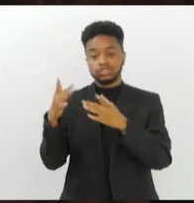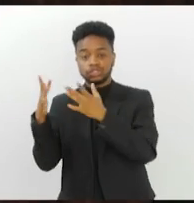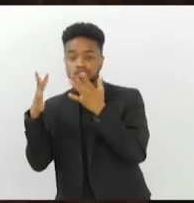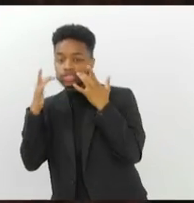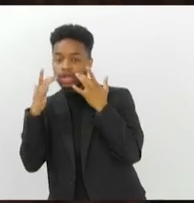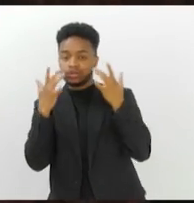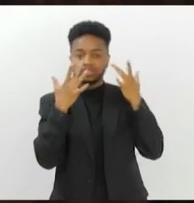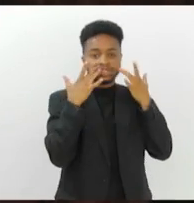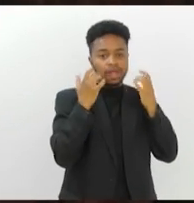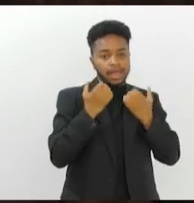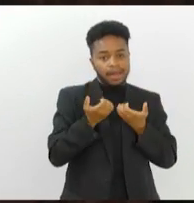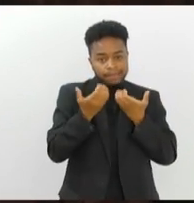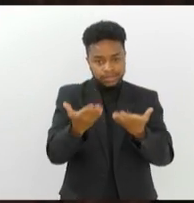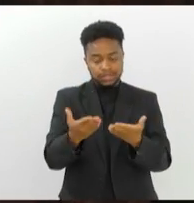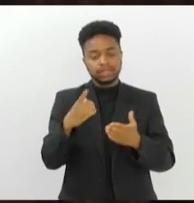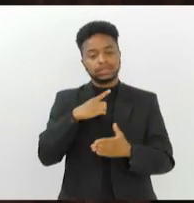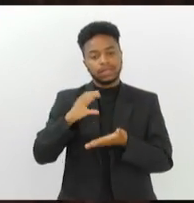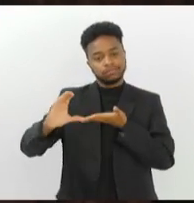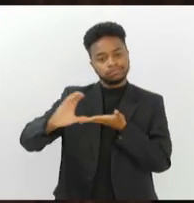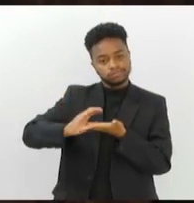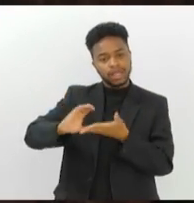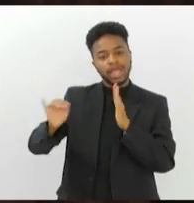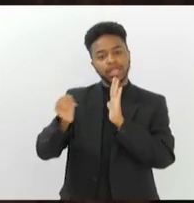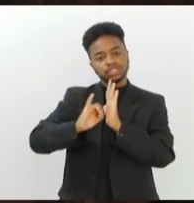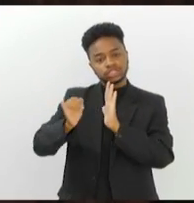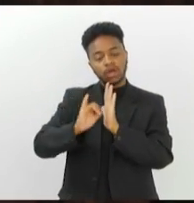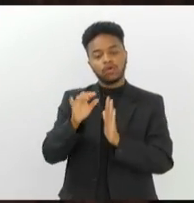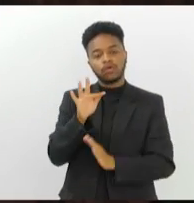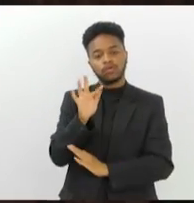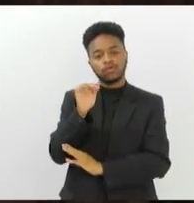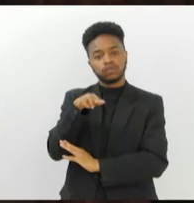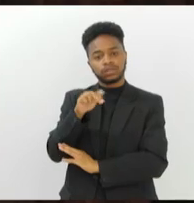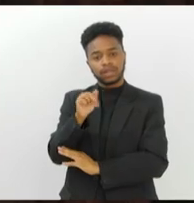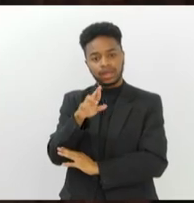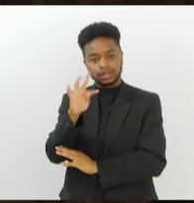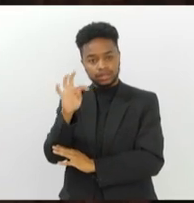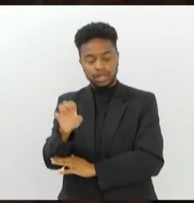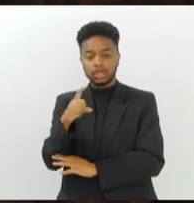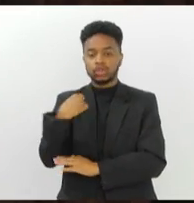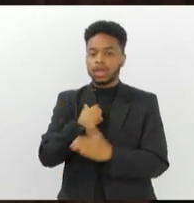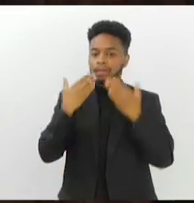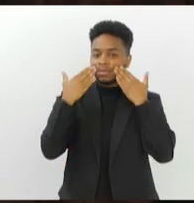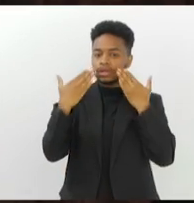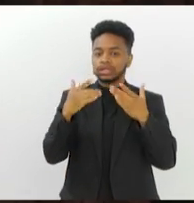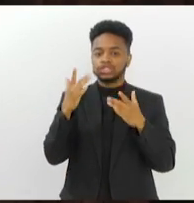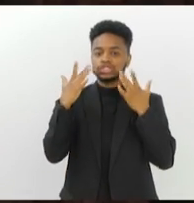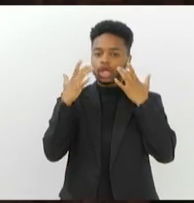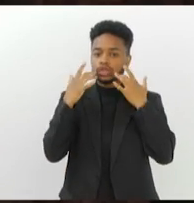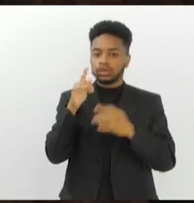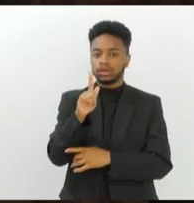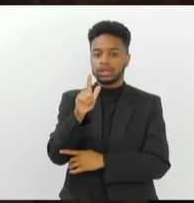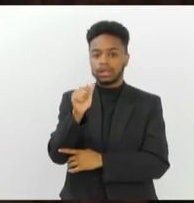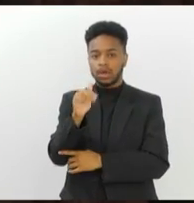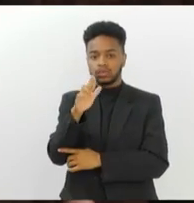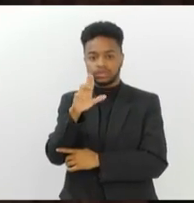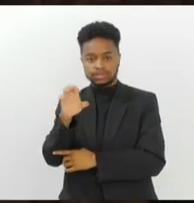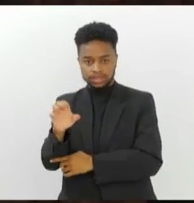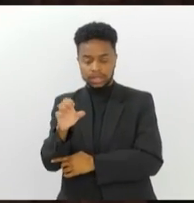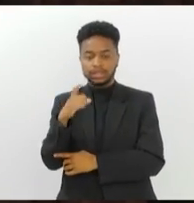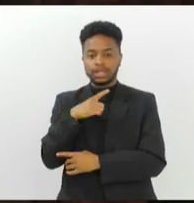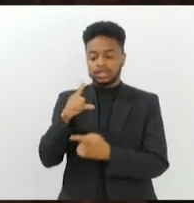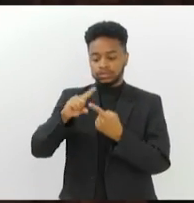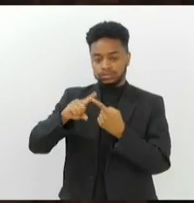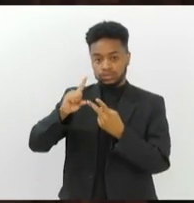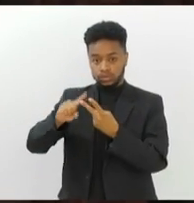o prêmio do edital Funarte Aberta. E a gente vai estar em cartaz no Teatro Glauci Rocha, com dois espetáculos. Um espetáculo para a